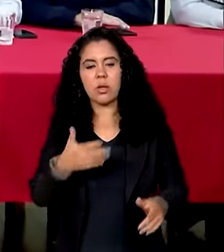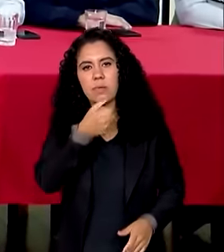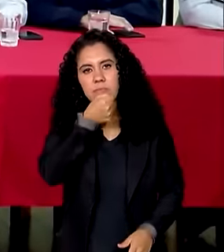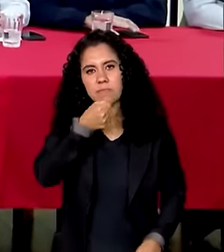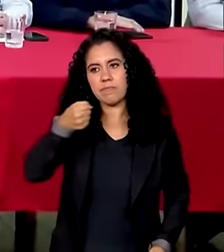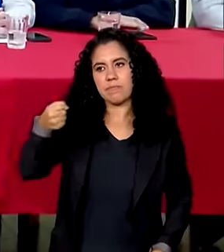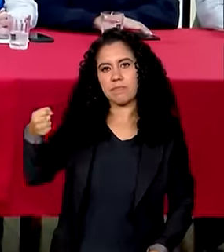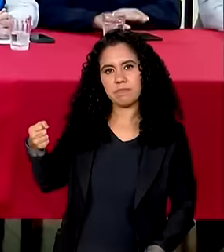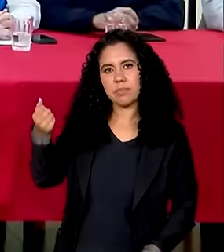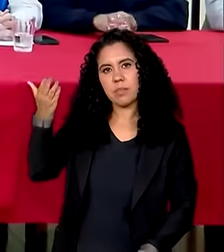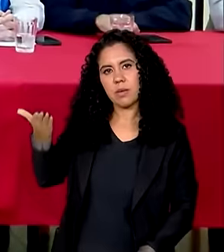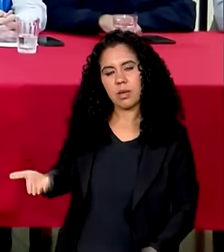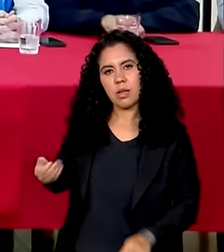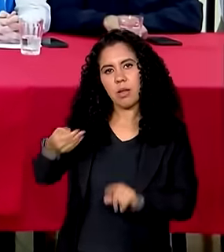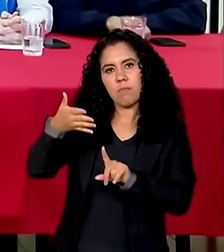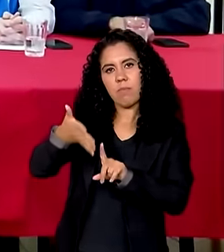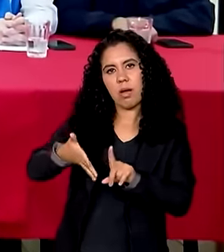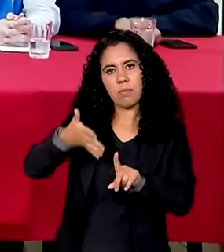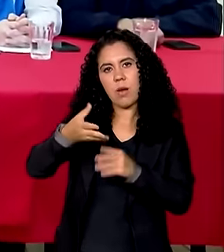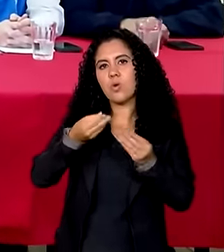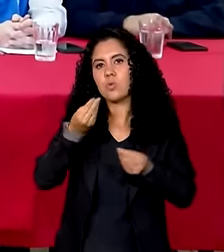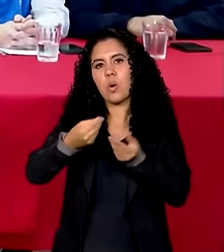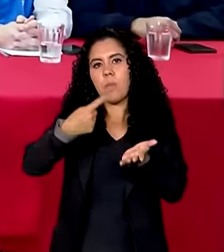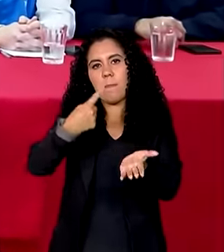poder falar um pouco sobre a agenda dele aqui no estado